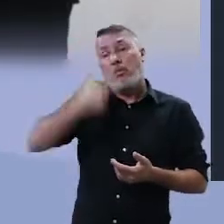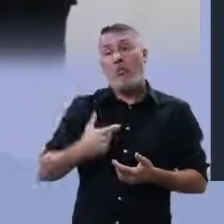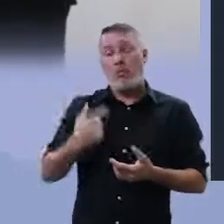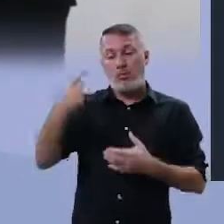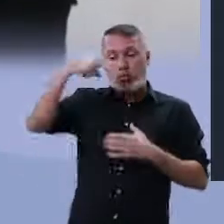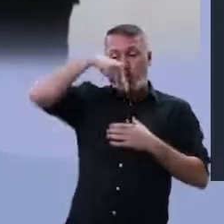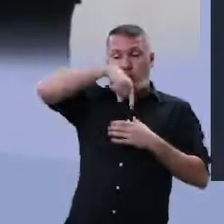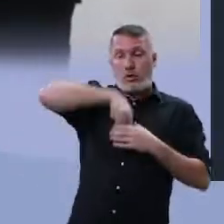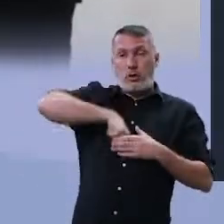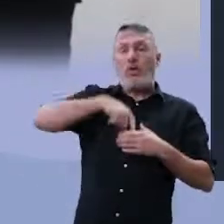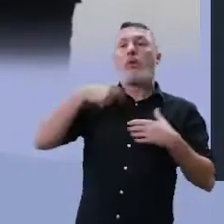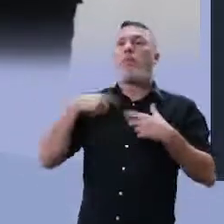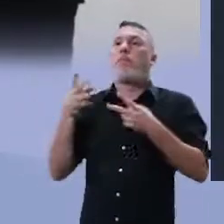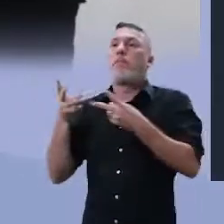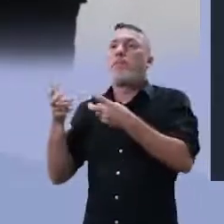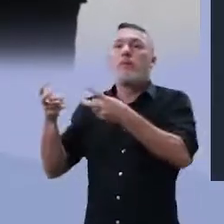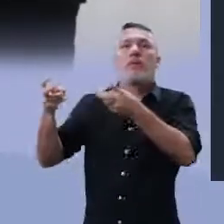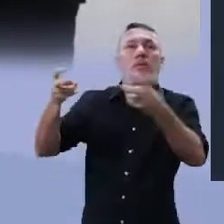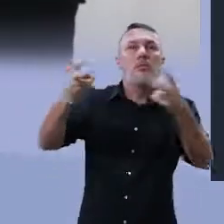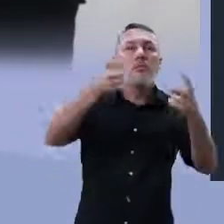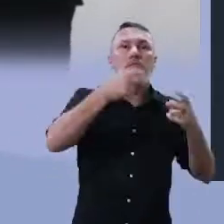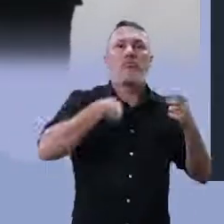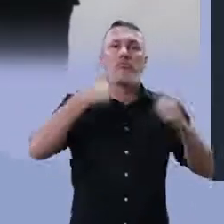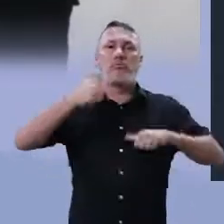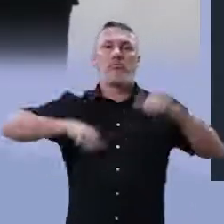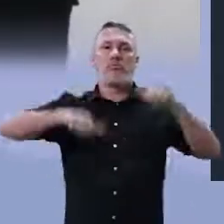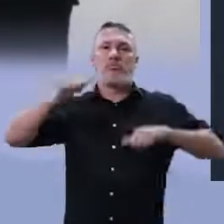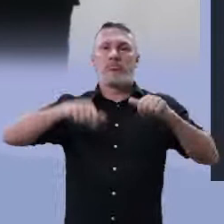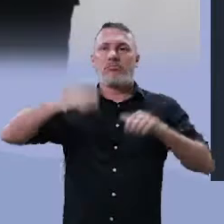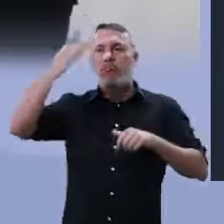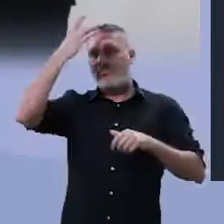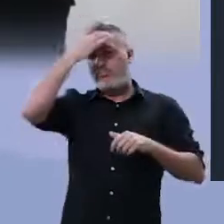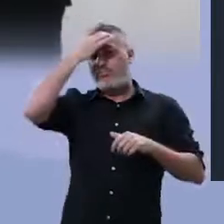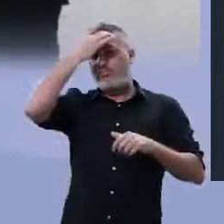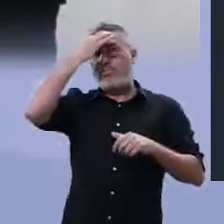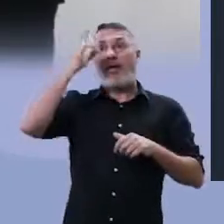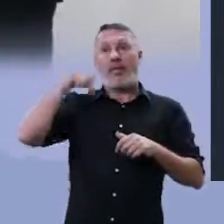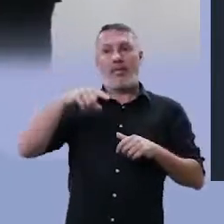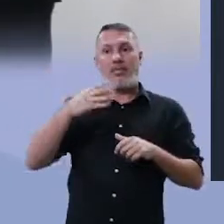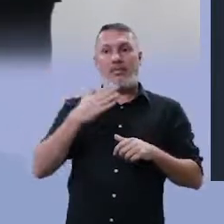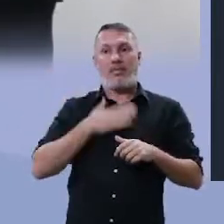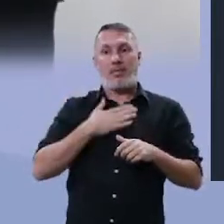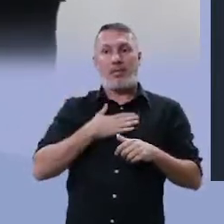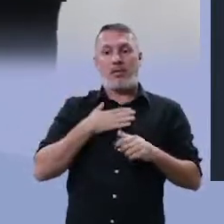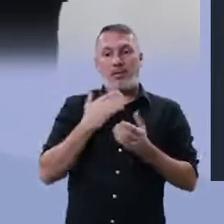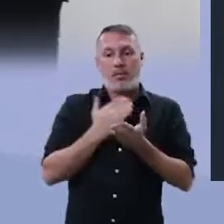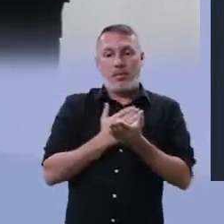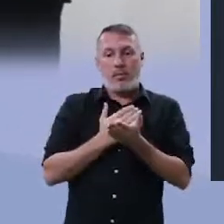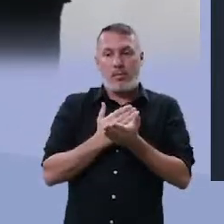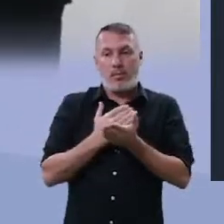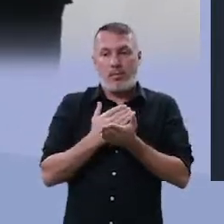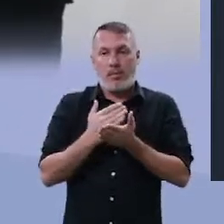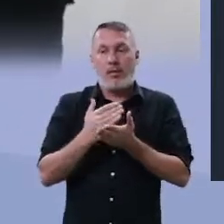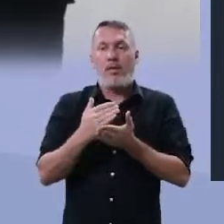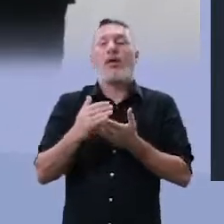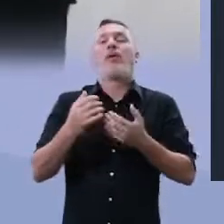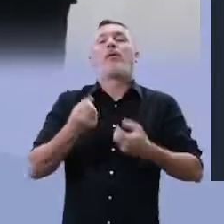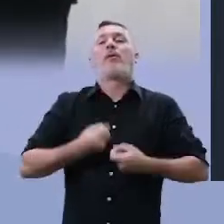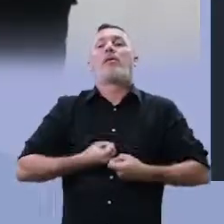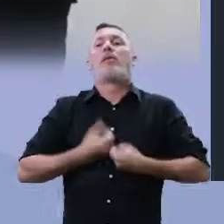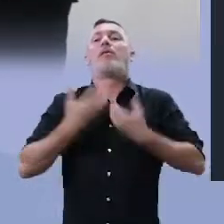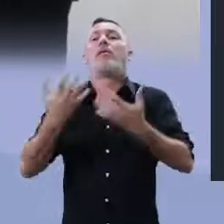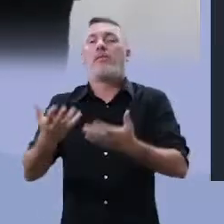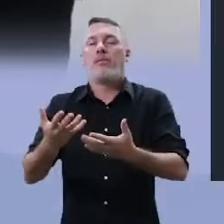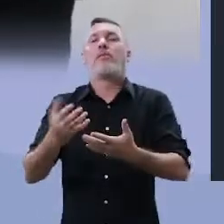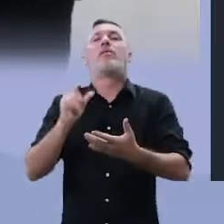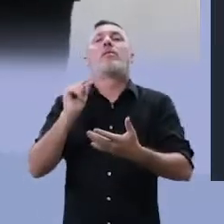Portanto, é o meu eu que interfere nessa análise. E a partir desse eu, eu vou inferir, eu